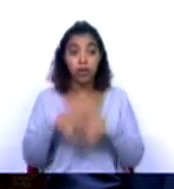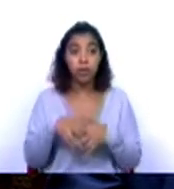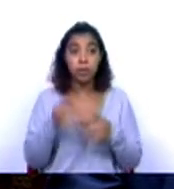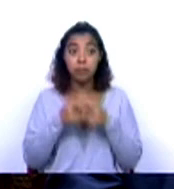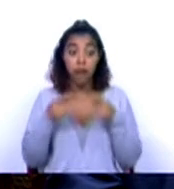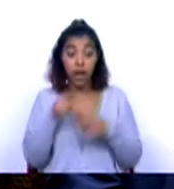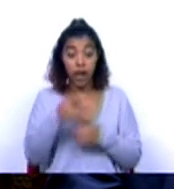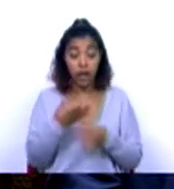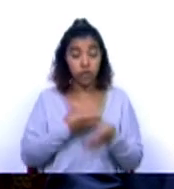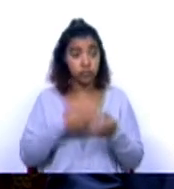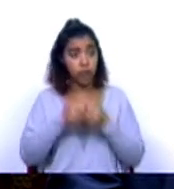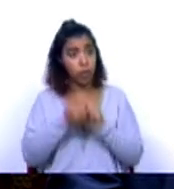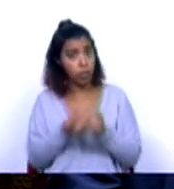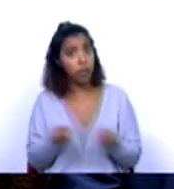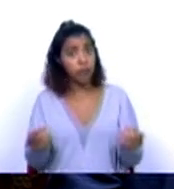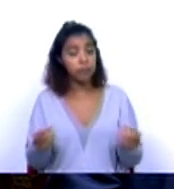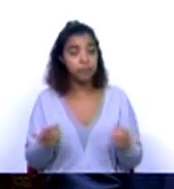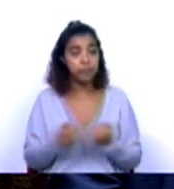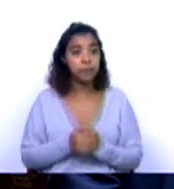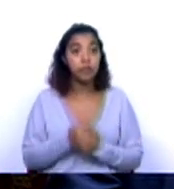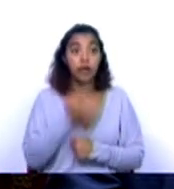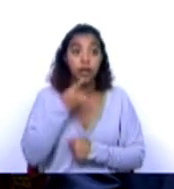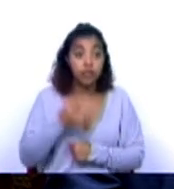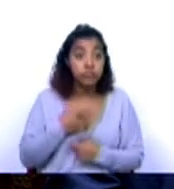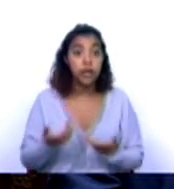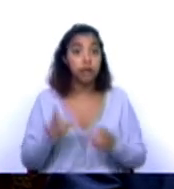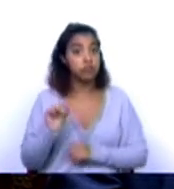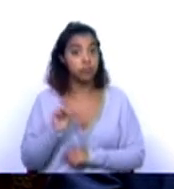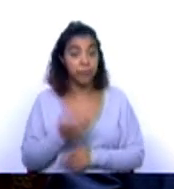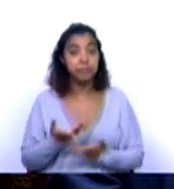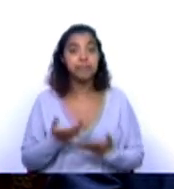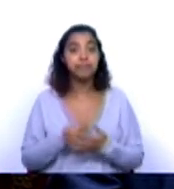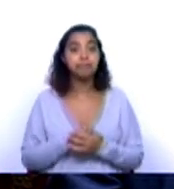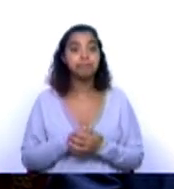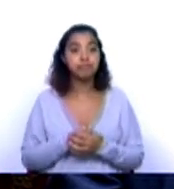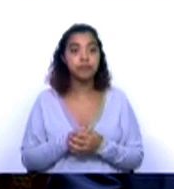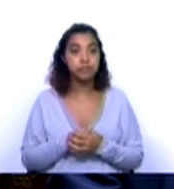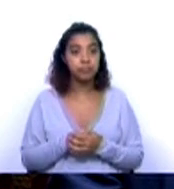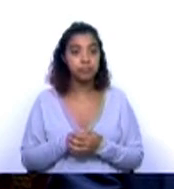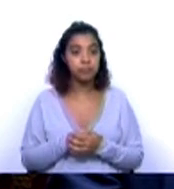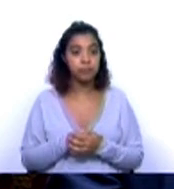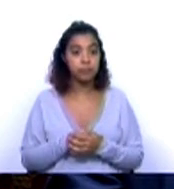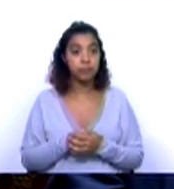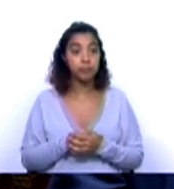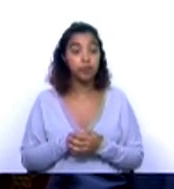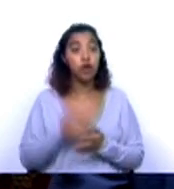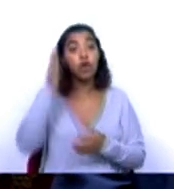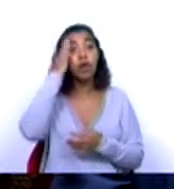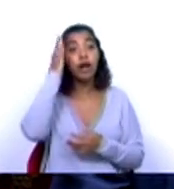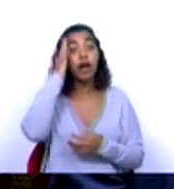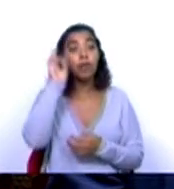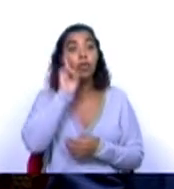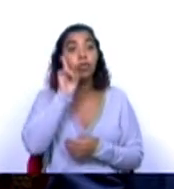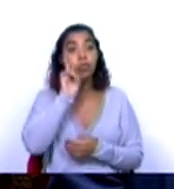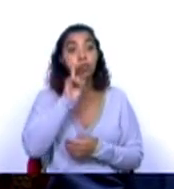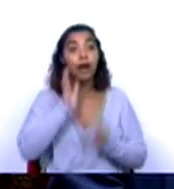com elas que resolvemos os problemas. Disseram-nos, por último, que aquilo que entendiam era que a dedicação plena